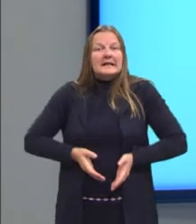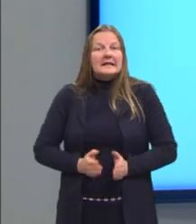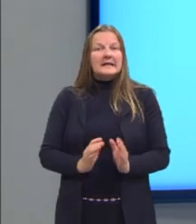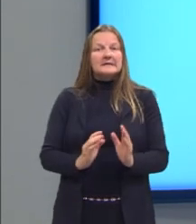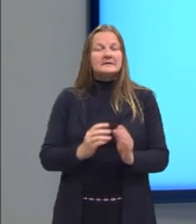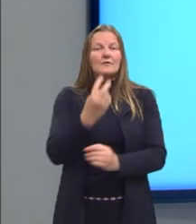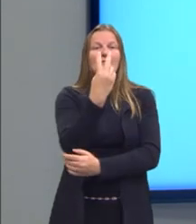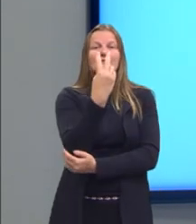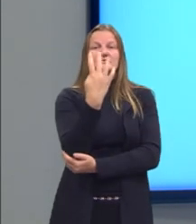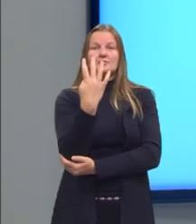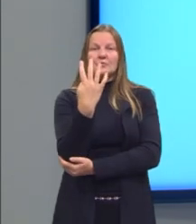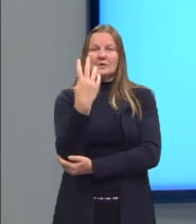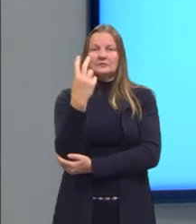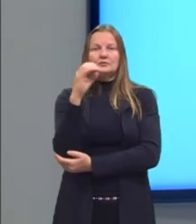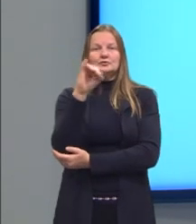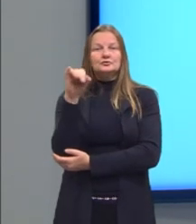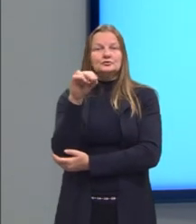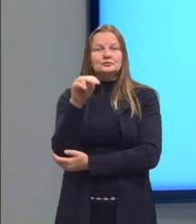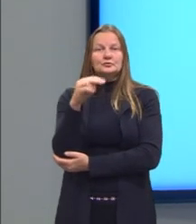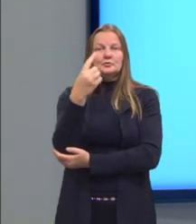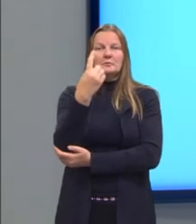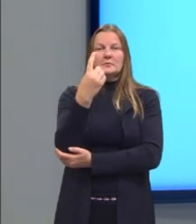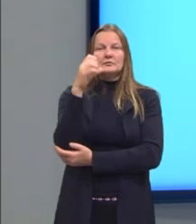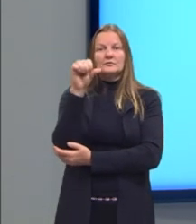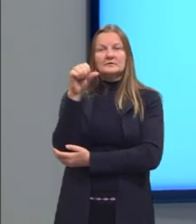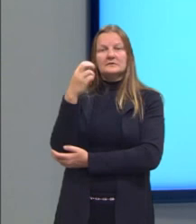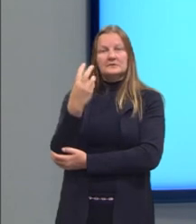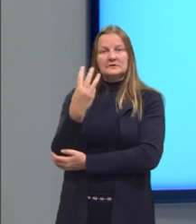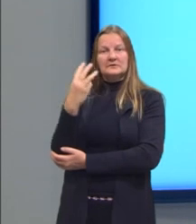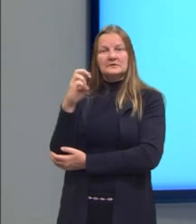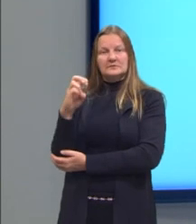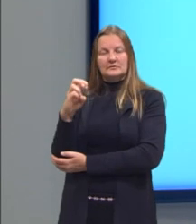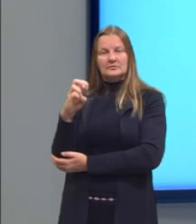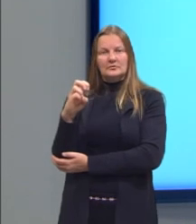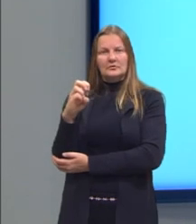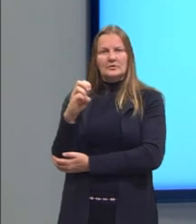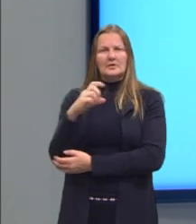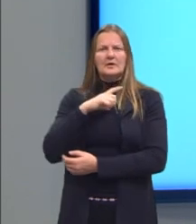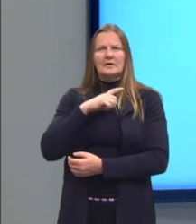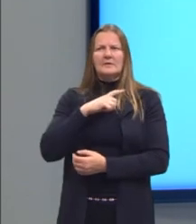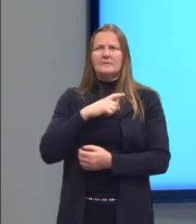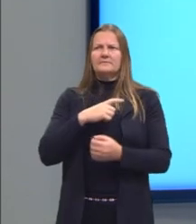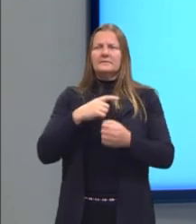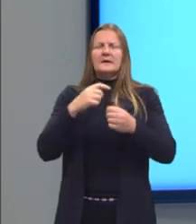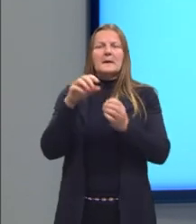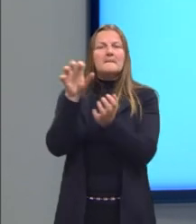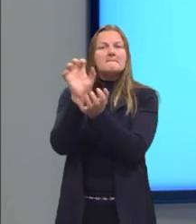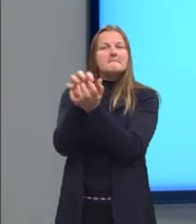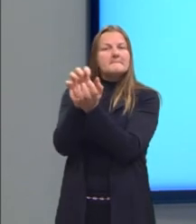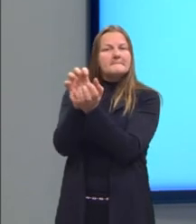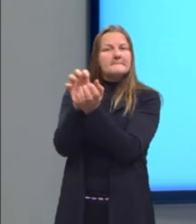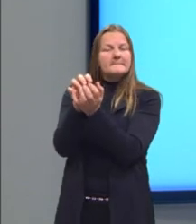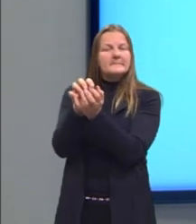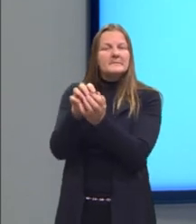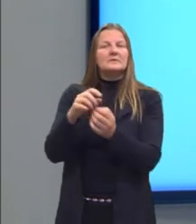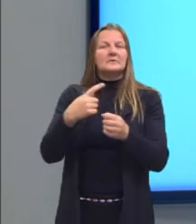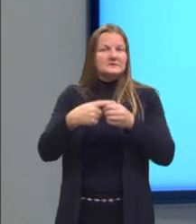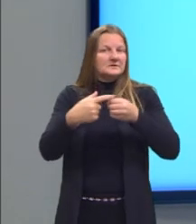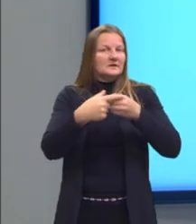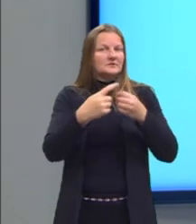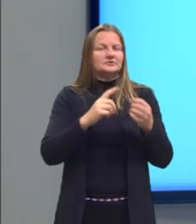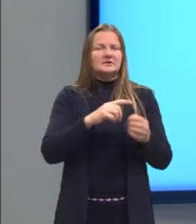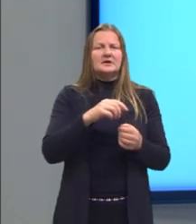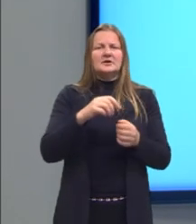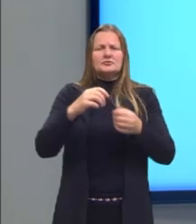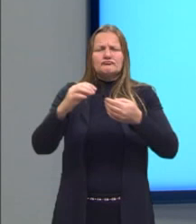de junho de 1935, em glória do Goitá, Pernambuco. Marcineiro,